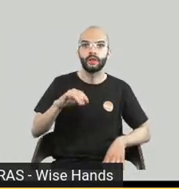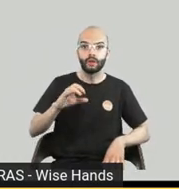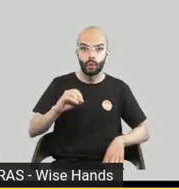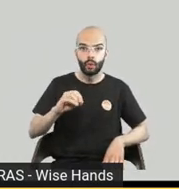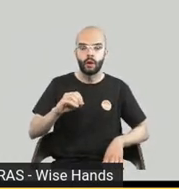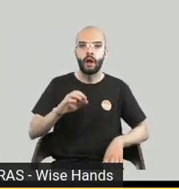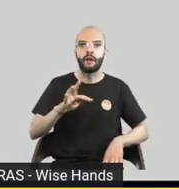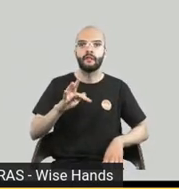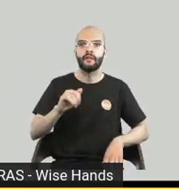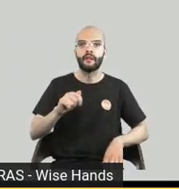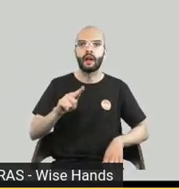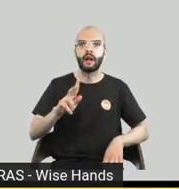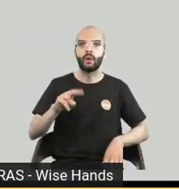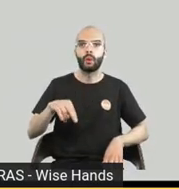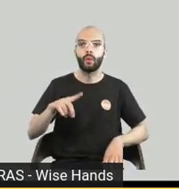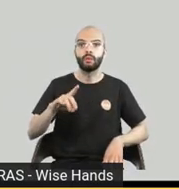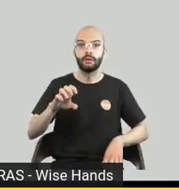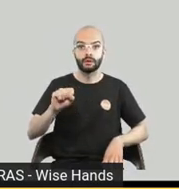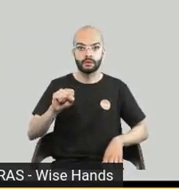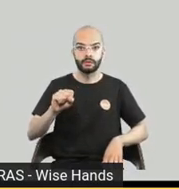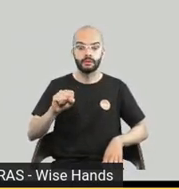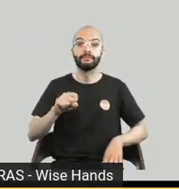durante 20 horas de áudio